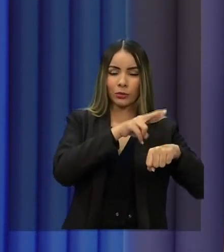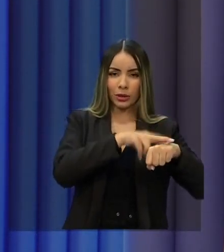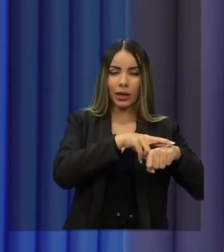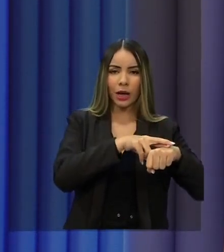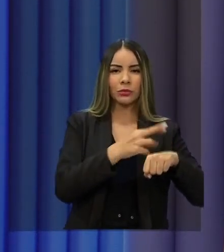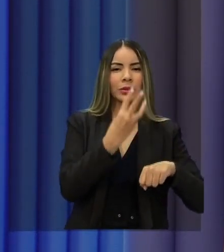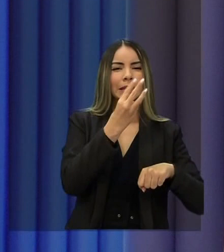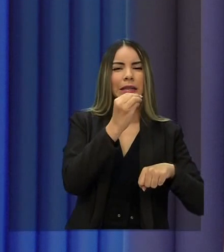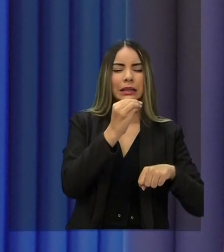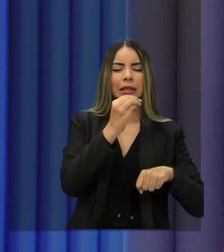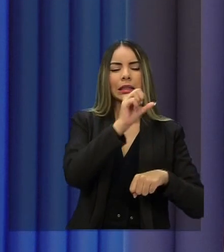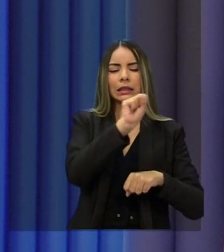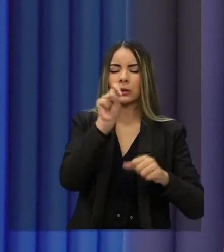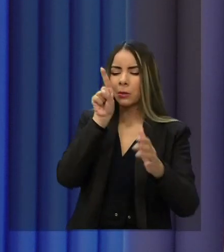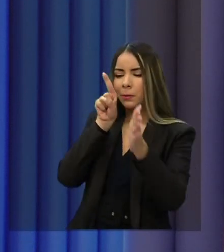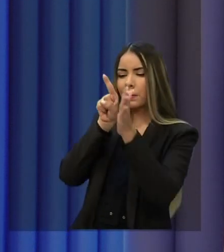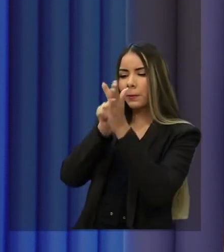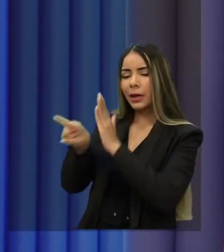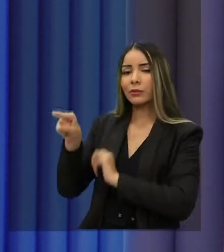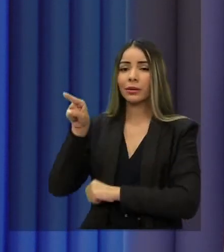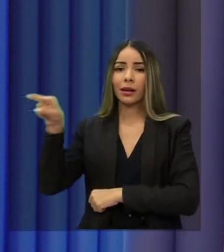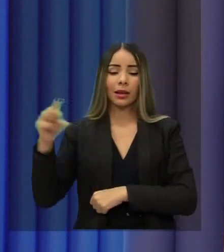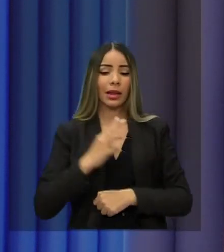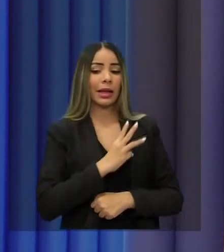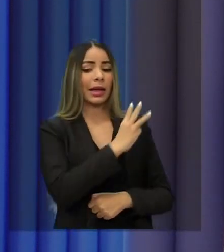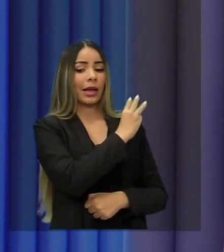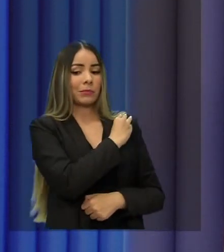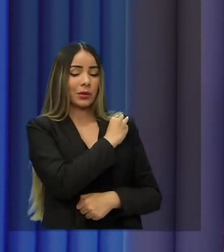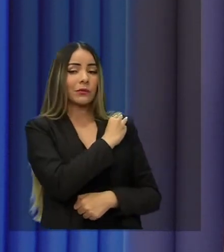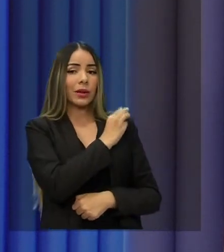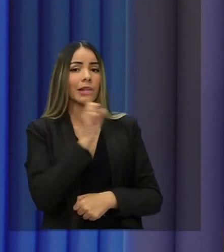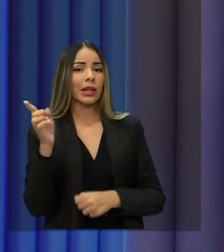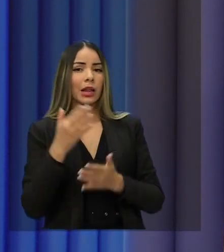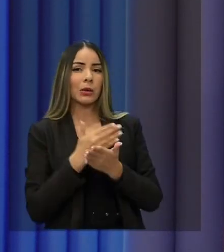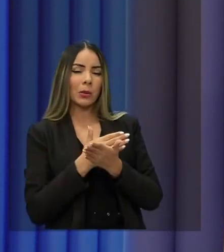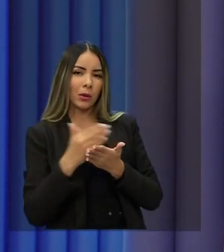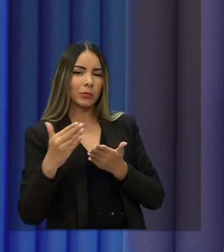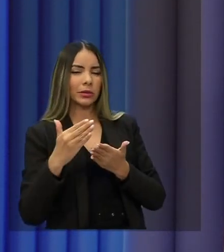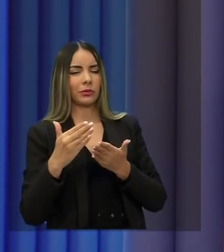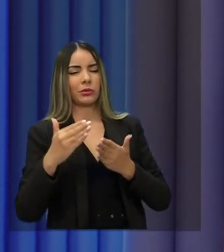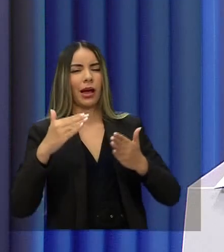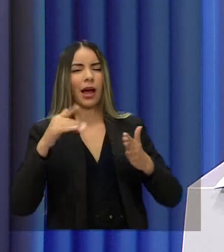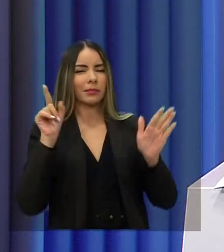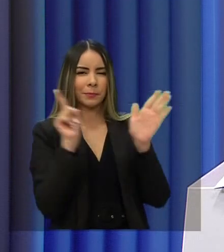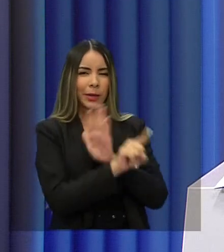segundos para fazer uma pergunta ao candidato Capitão Wagner, que foi quem iniciou esse bloco de perguntas.